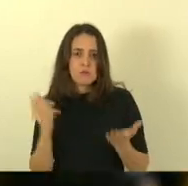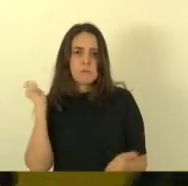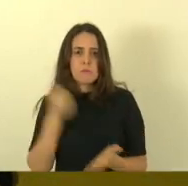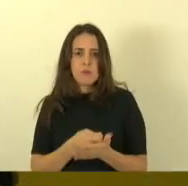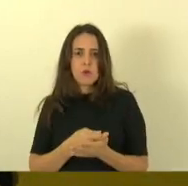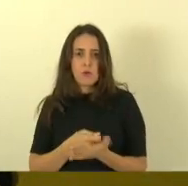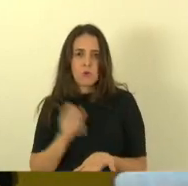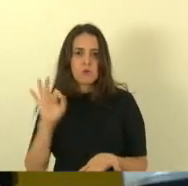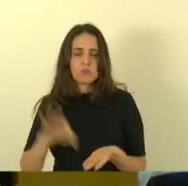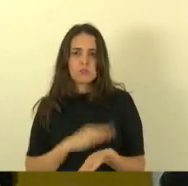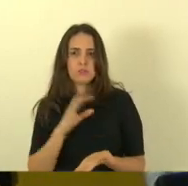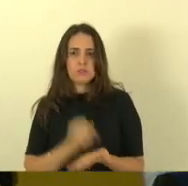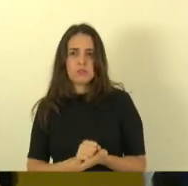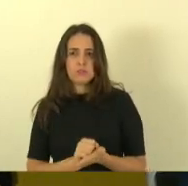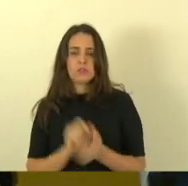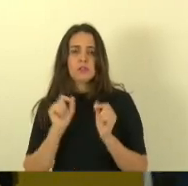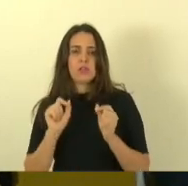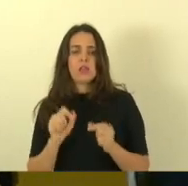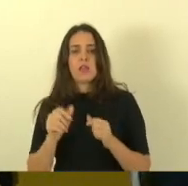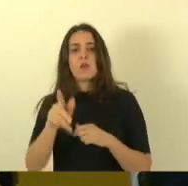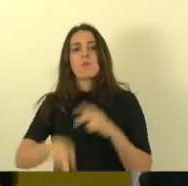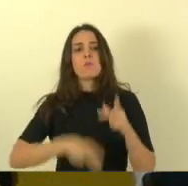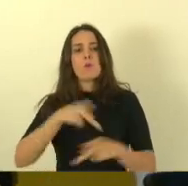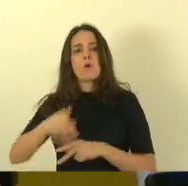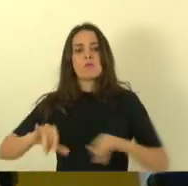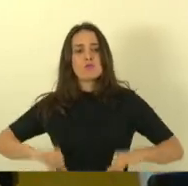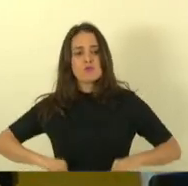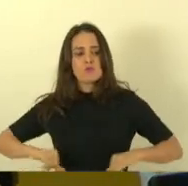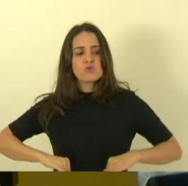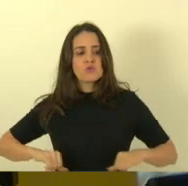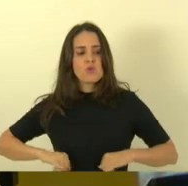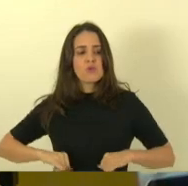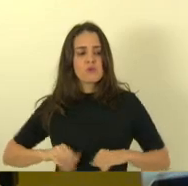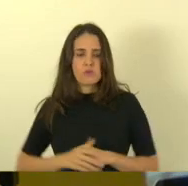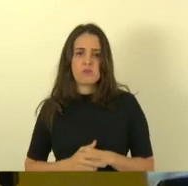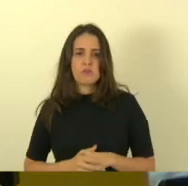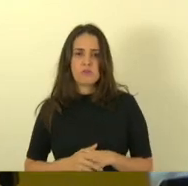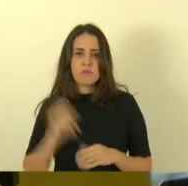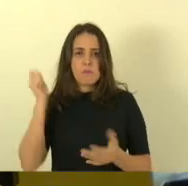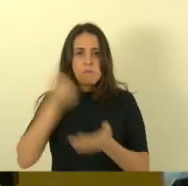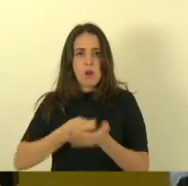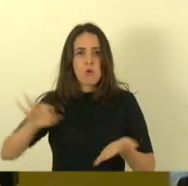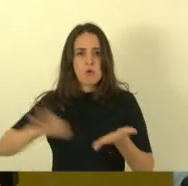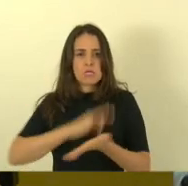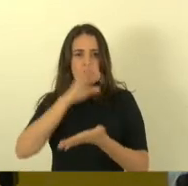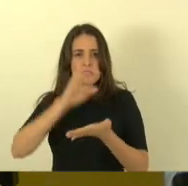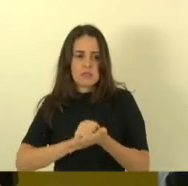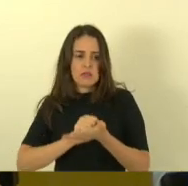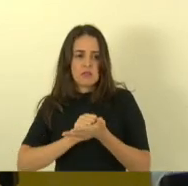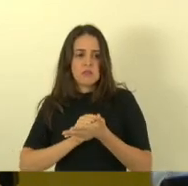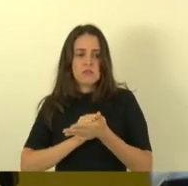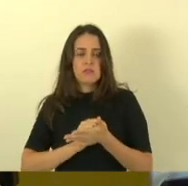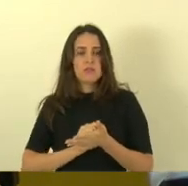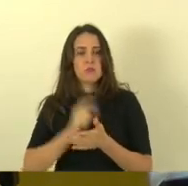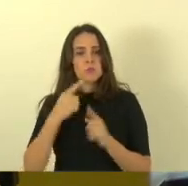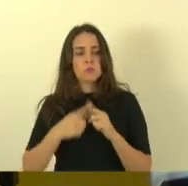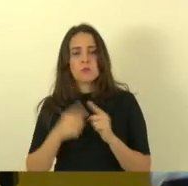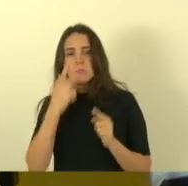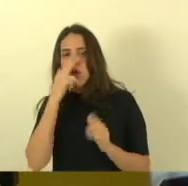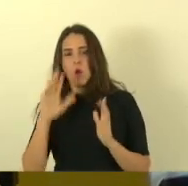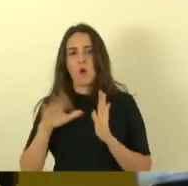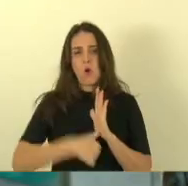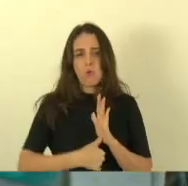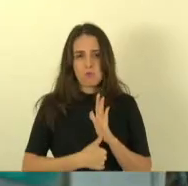taxa então quem está sendo lesado é a população é aquela pessoa de bem que pagou a inscrição na verdade está sendo lesado porque pagou a